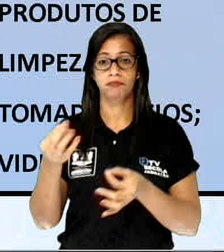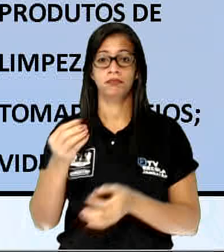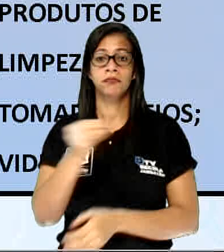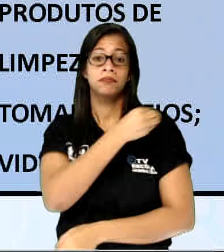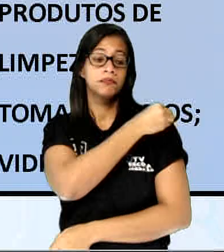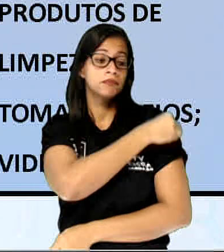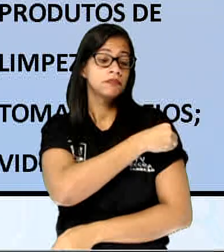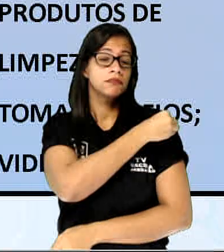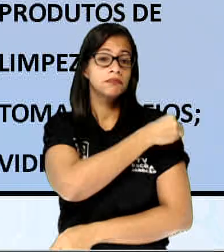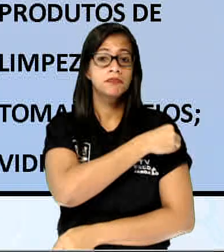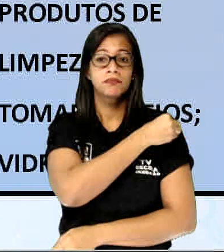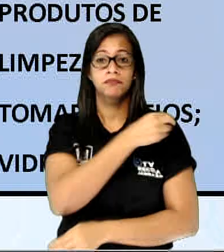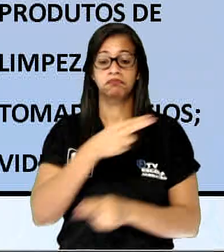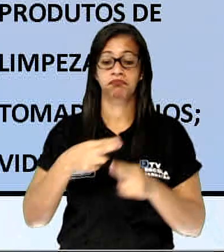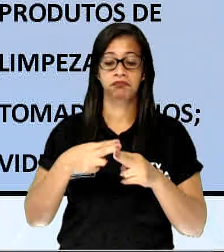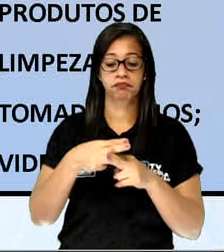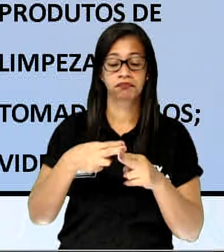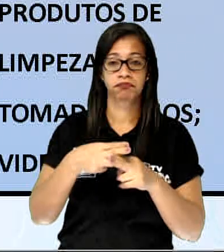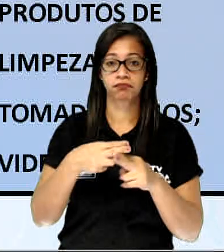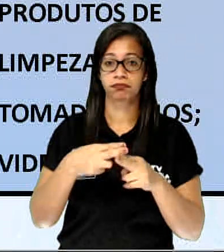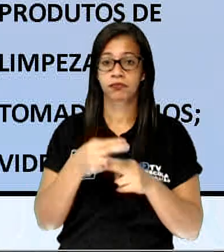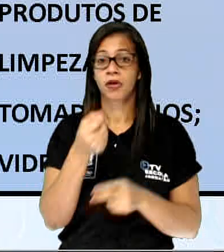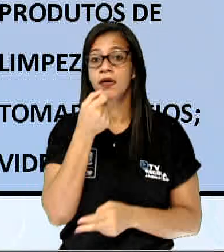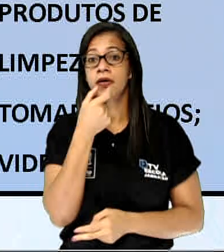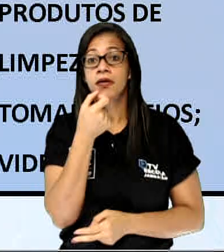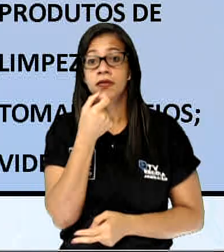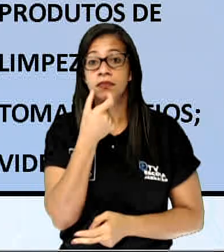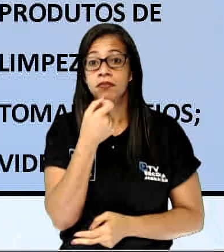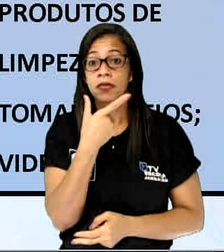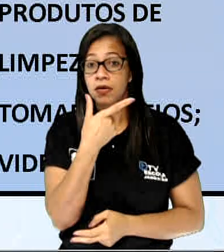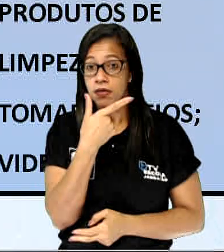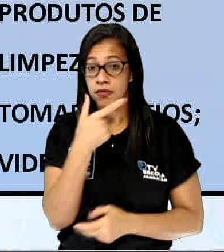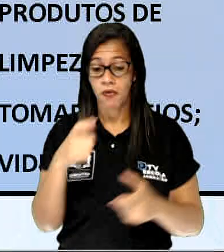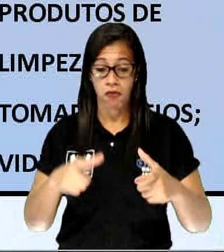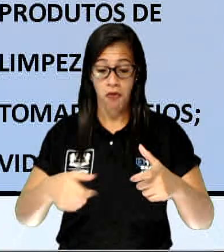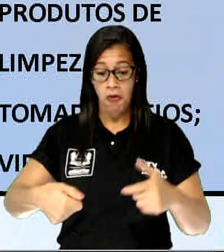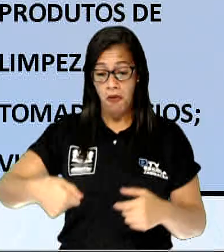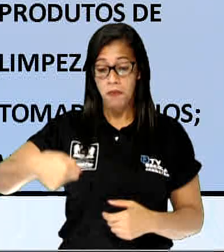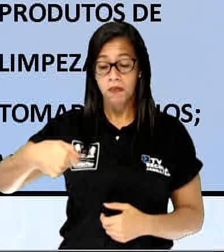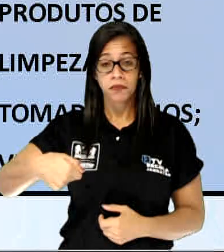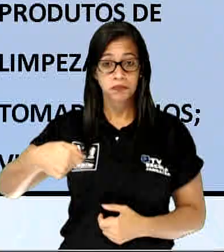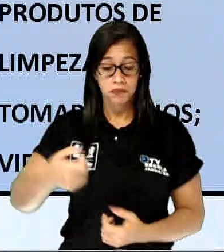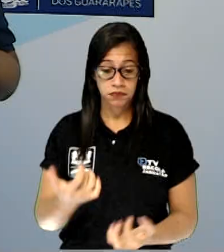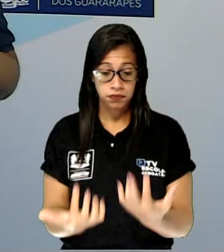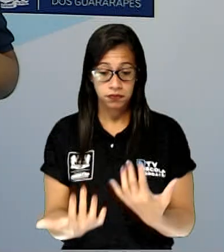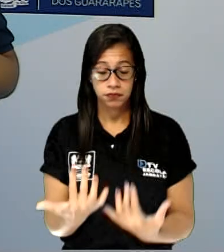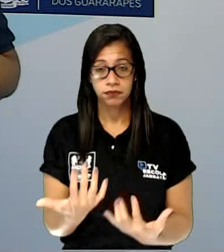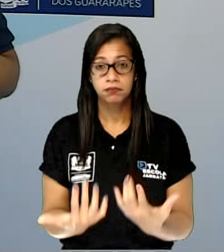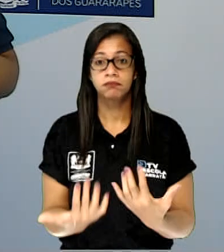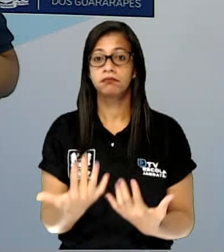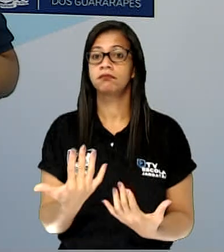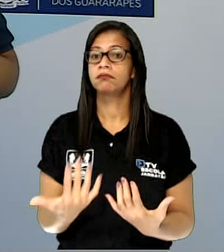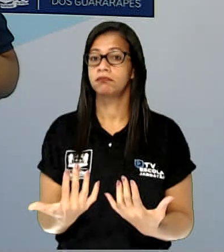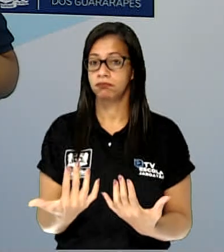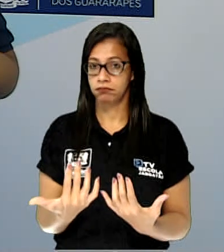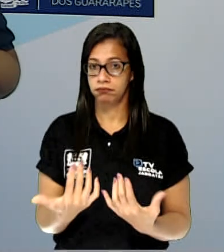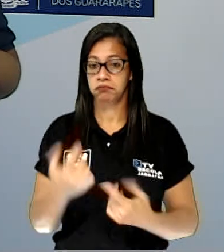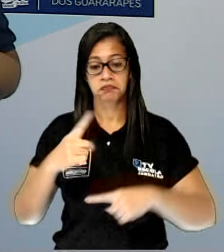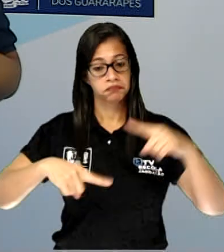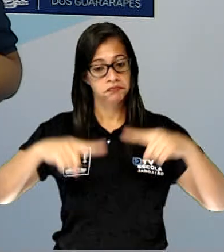faca, medicamentos, panelas, né? Quando estão no fogo, produtos de limpeza,